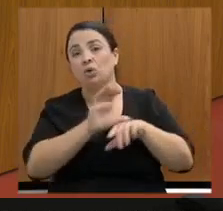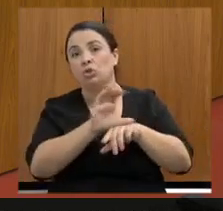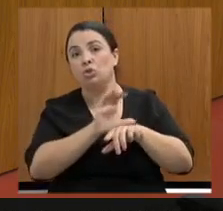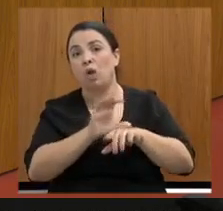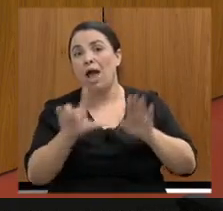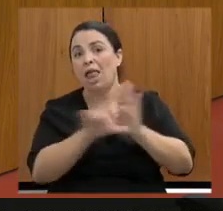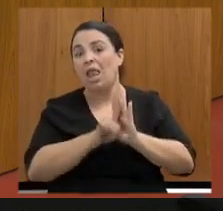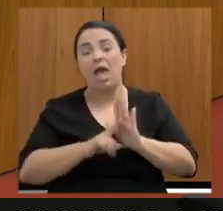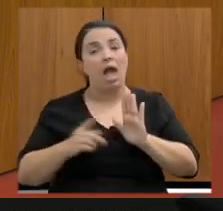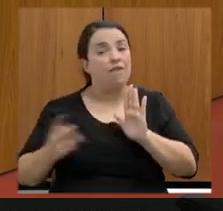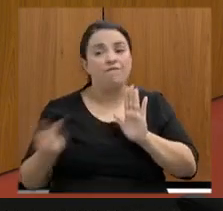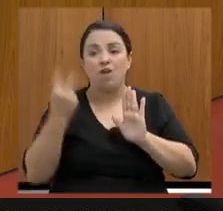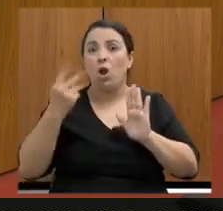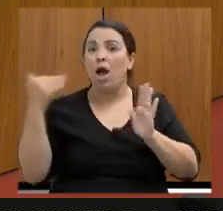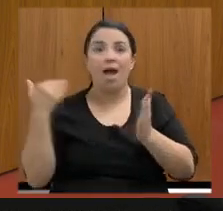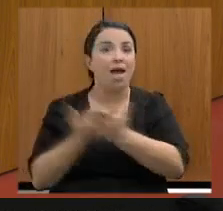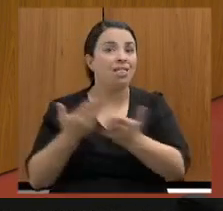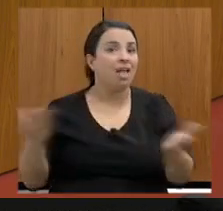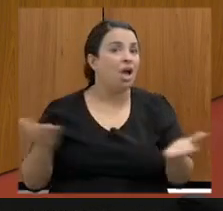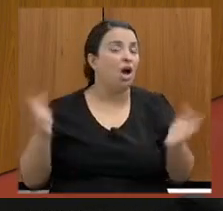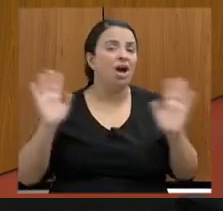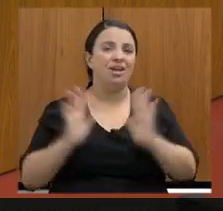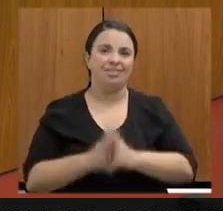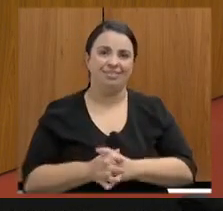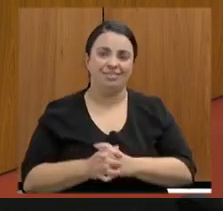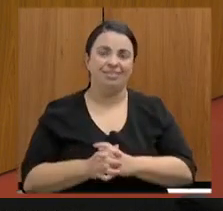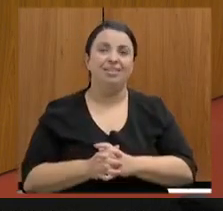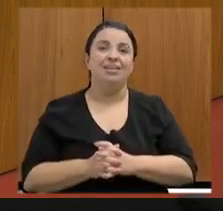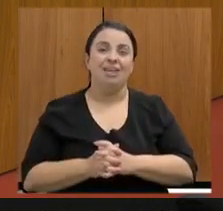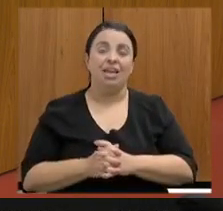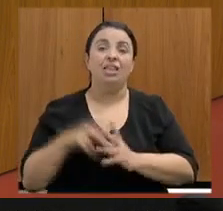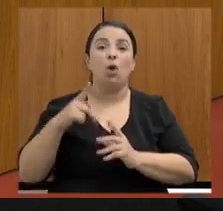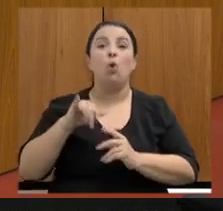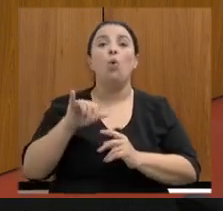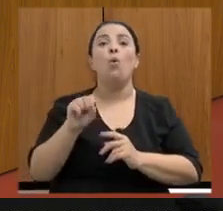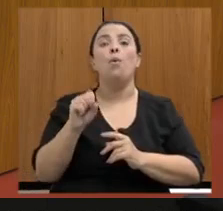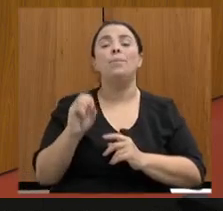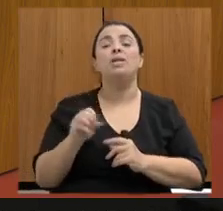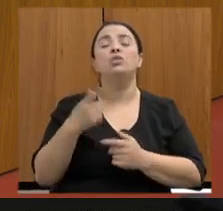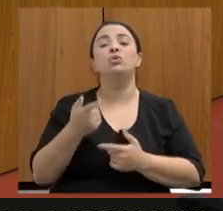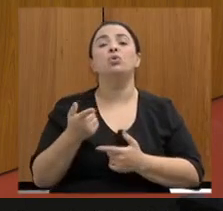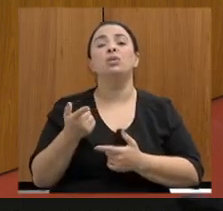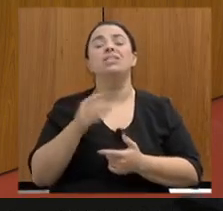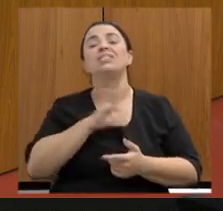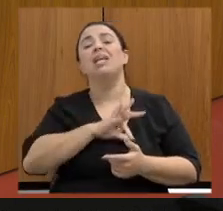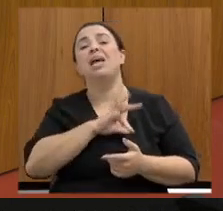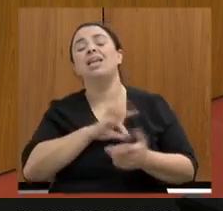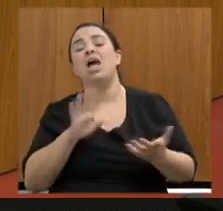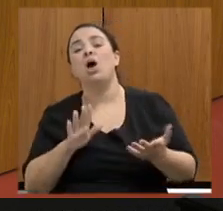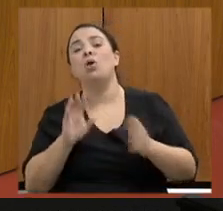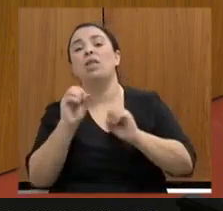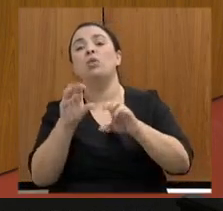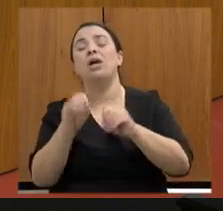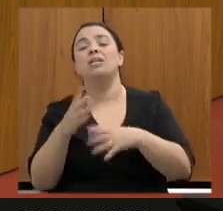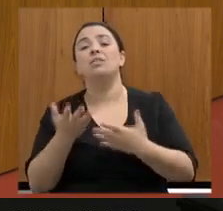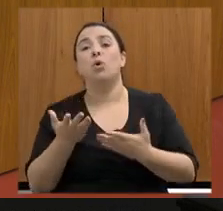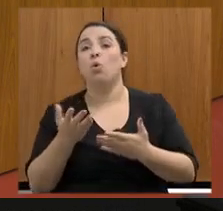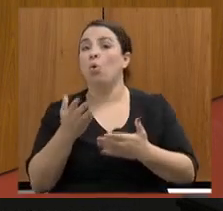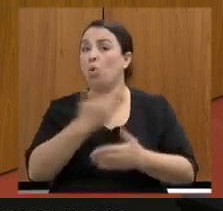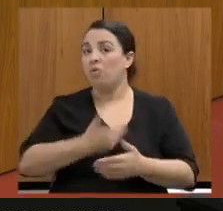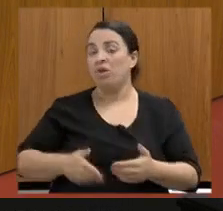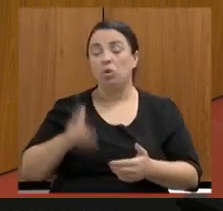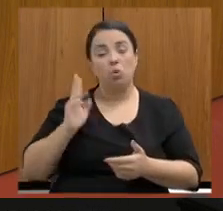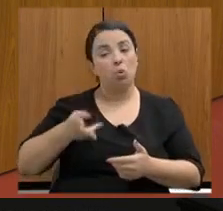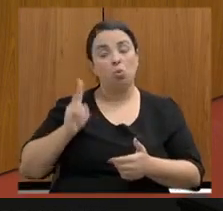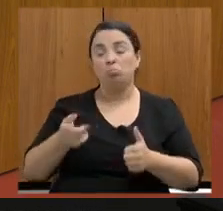resgatar a verdade em relação ao piso salarial profissional nacional da educação. O governo continua devendo o piso. A